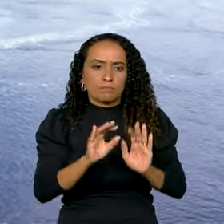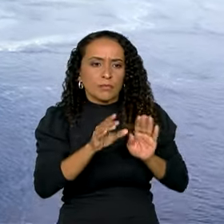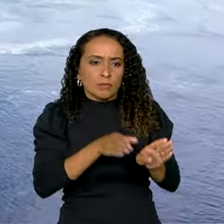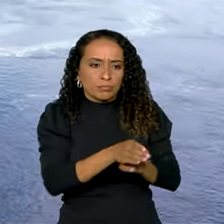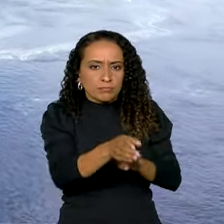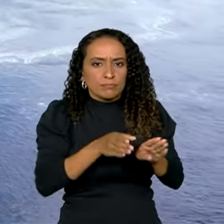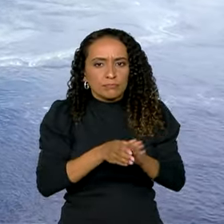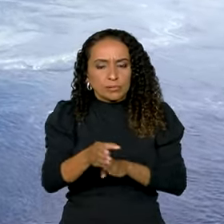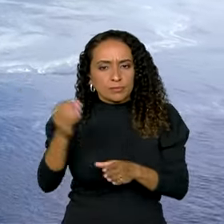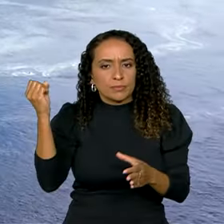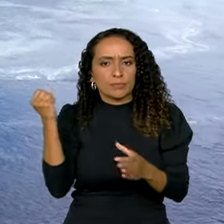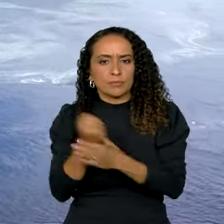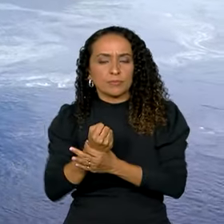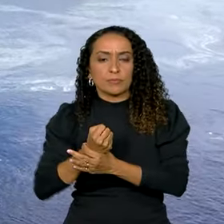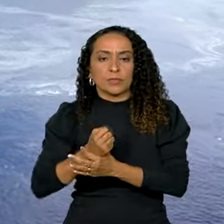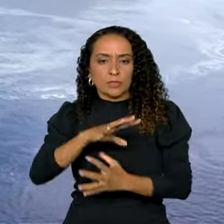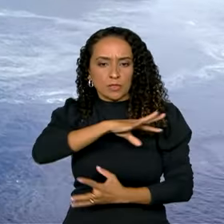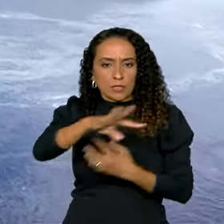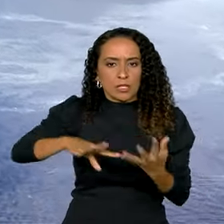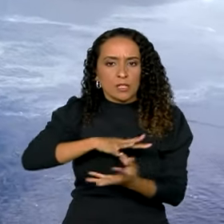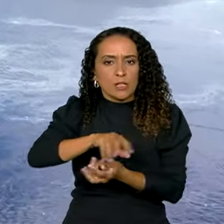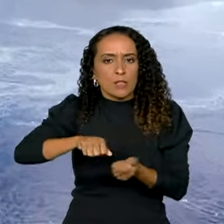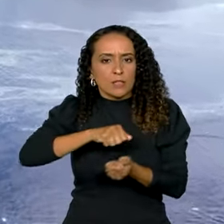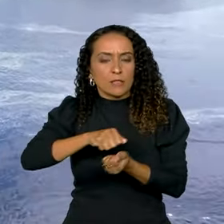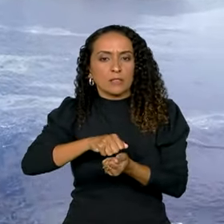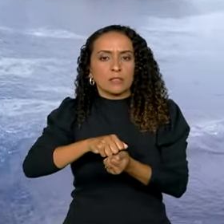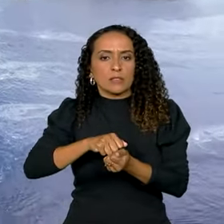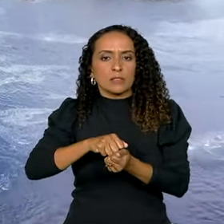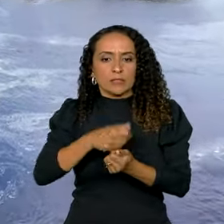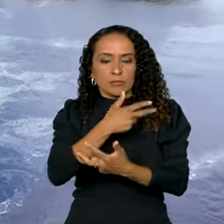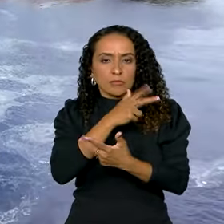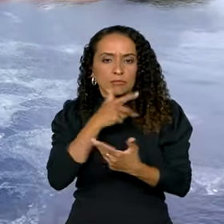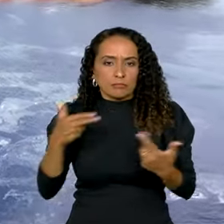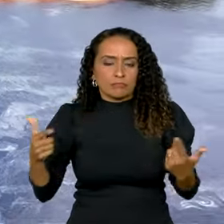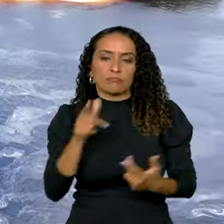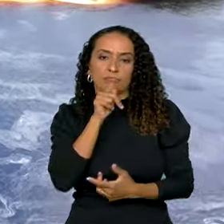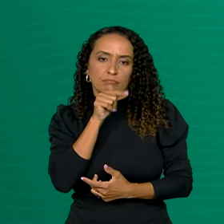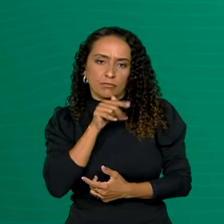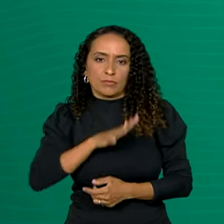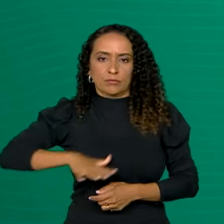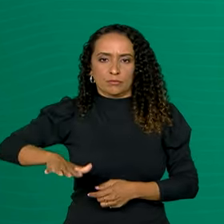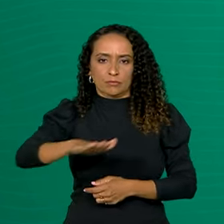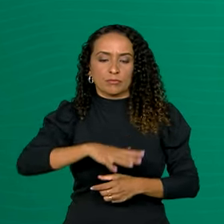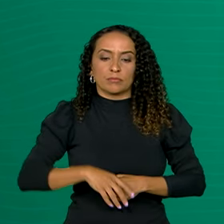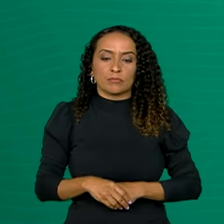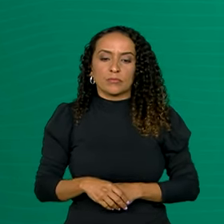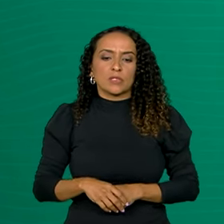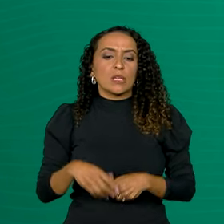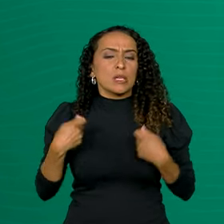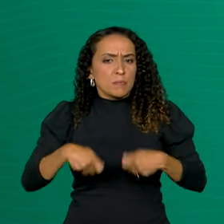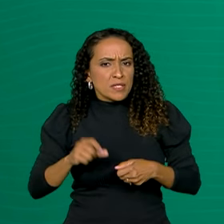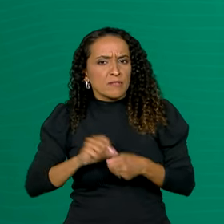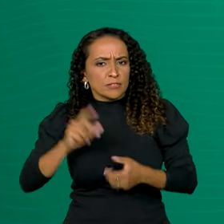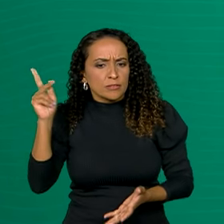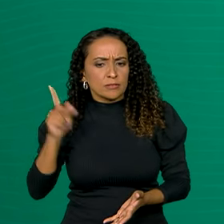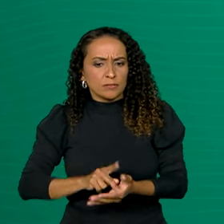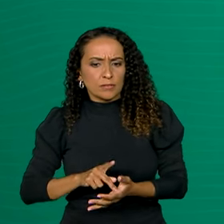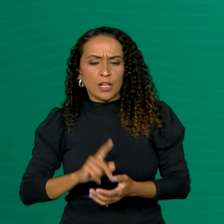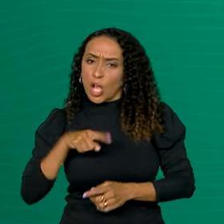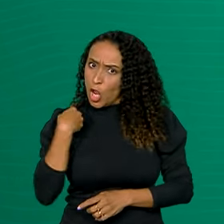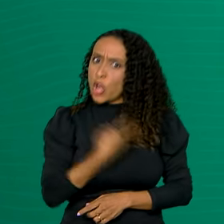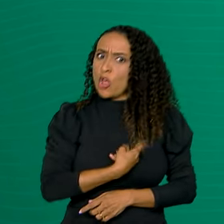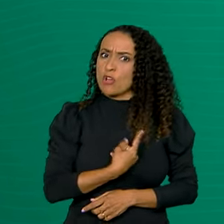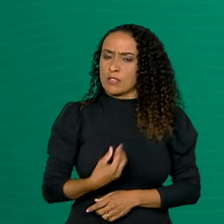para garantir a sustentabilidade dos recursos hídricos na região. Quem tem que fazer valer isso são nós mesmos que